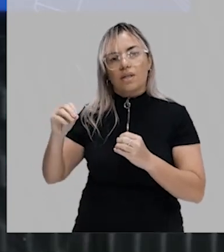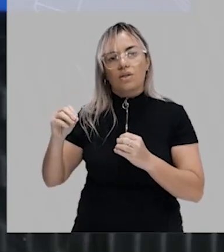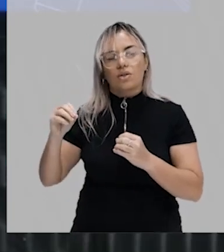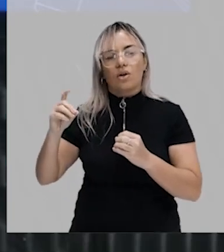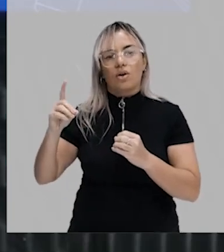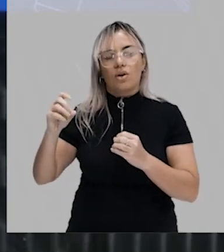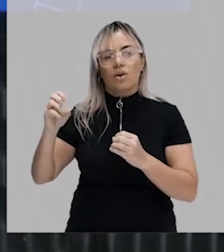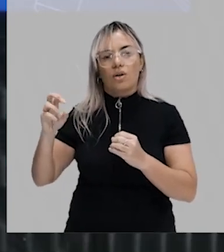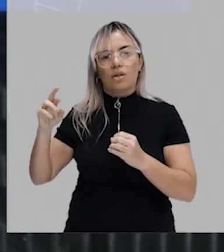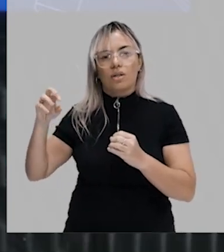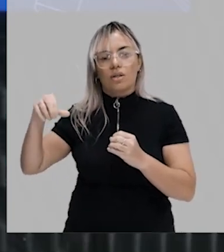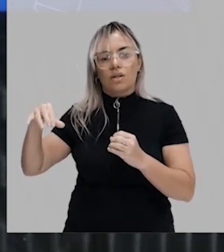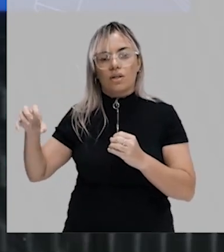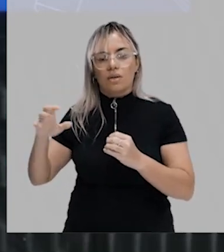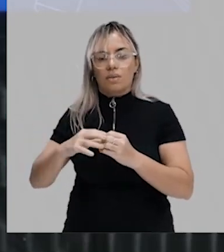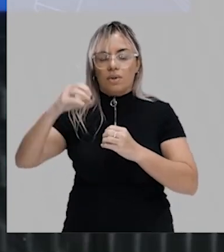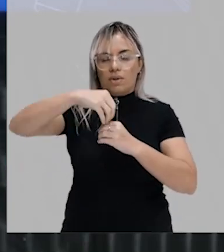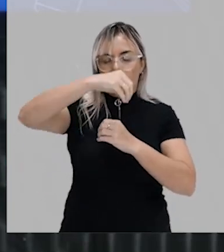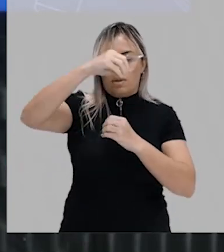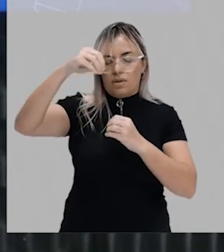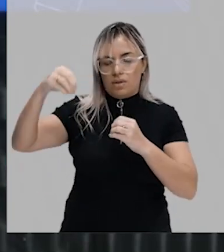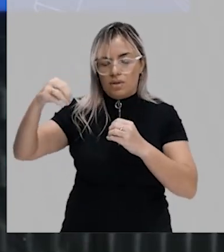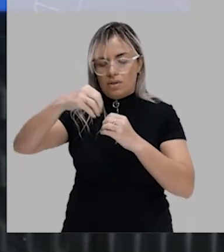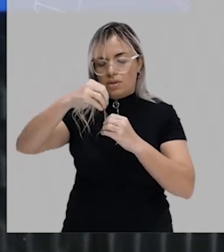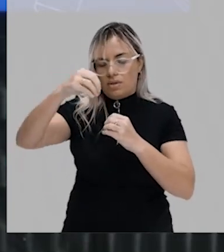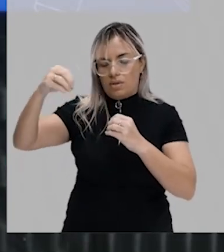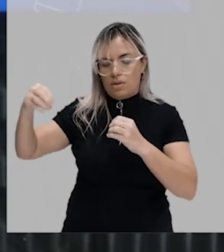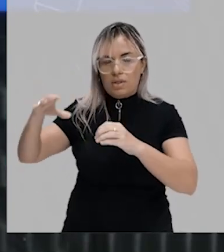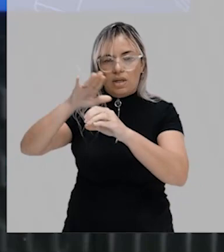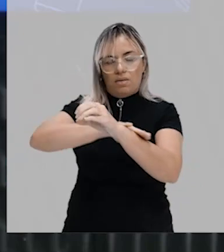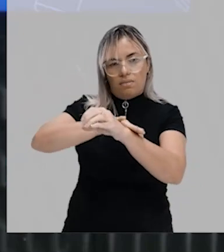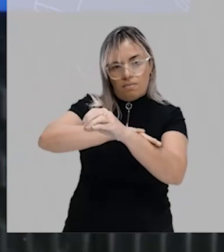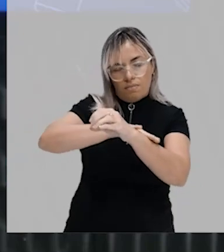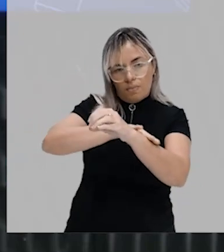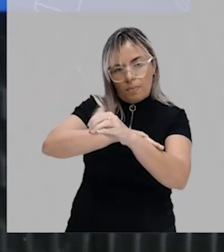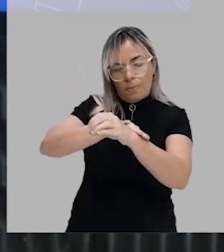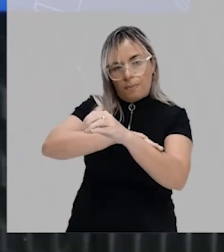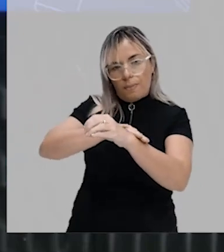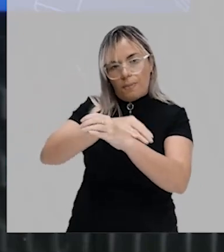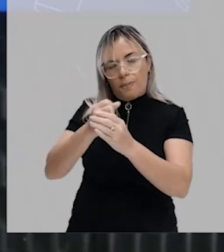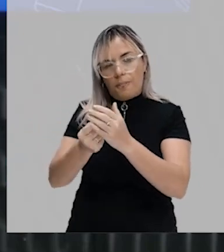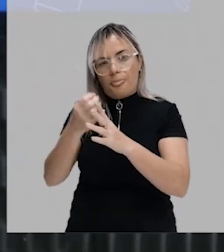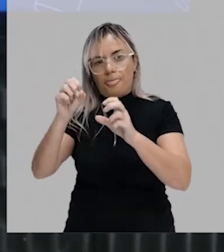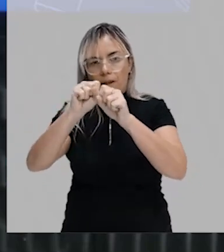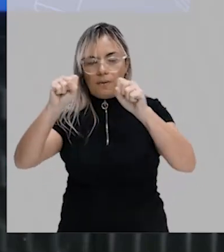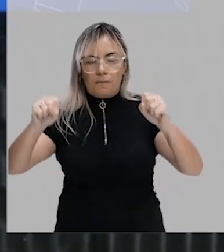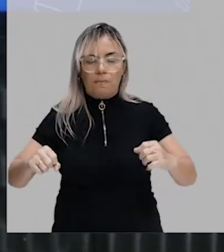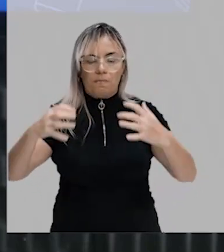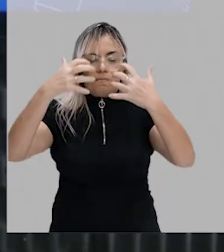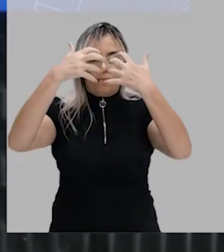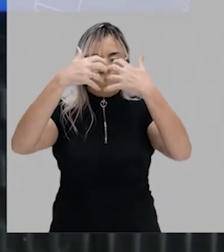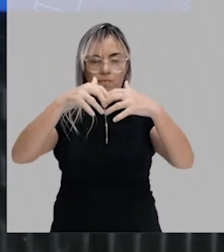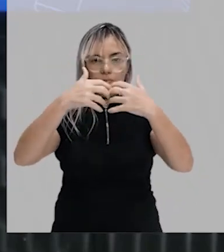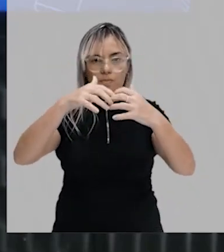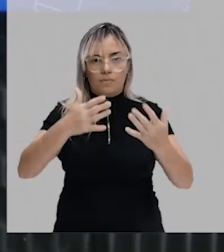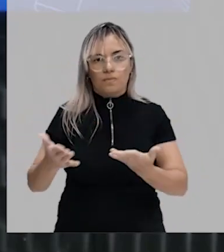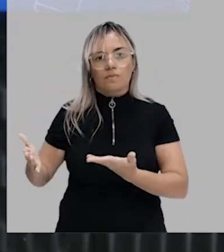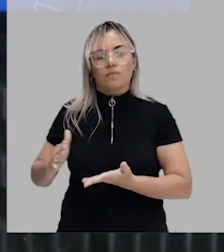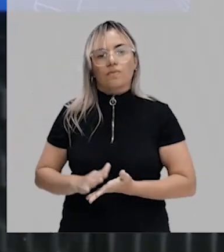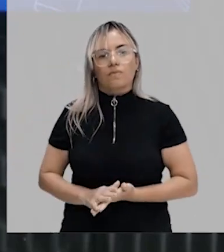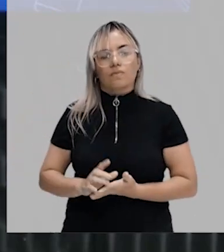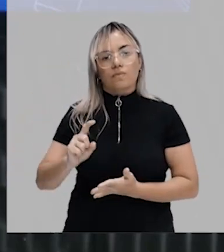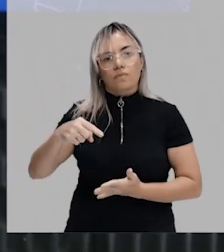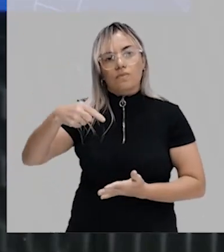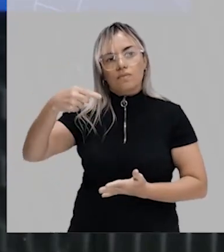pele, das glândulas anexas da pele, tá? Vai formar um sistema nervoso. O